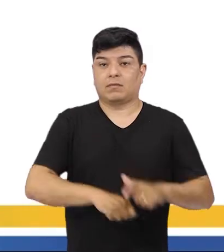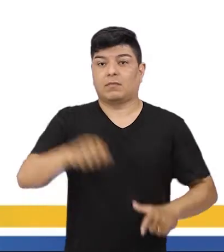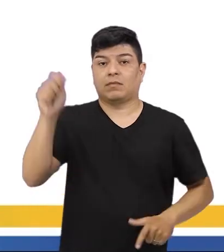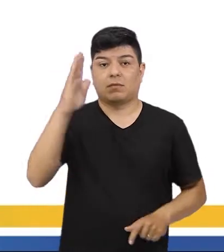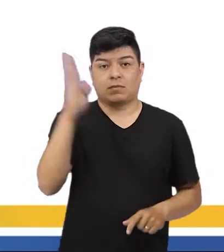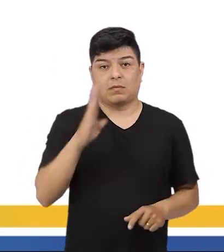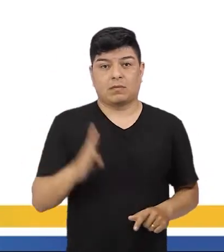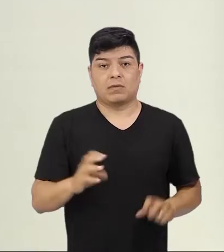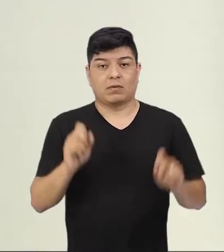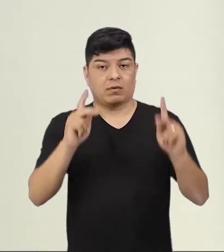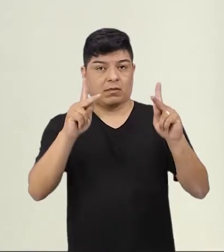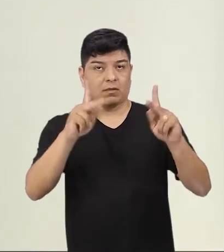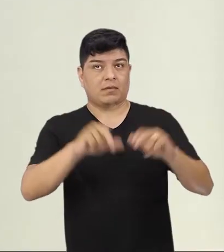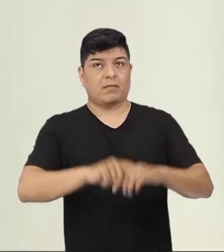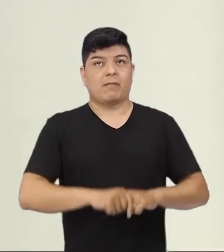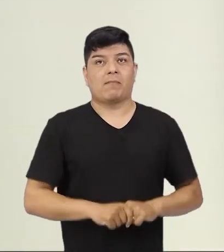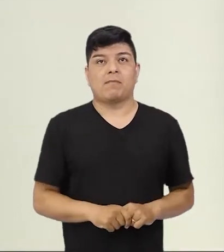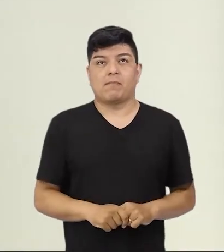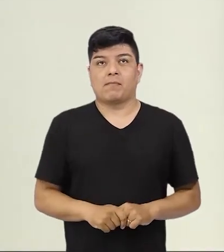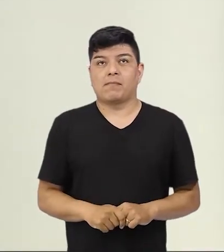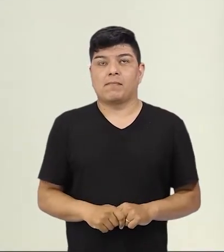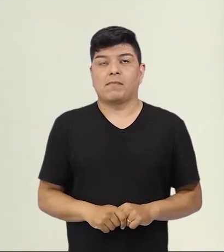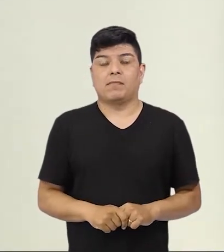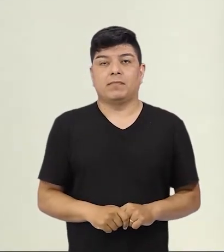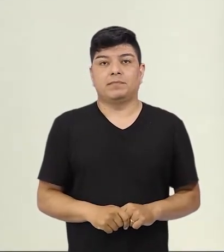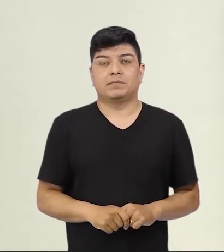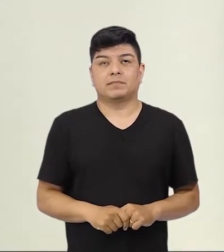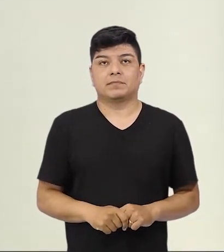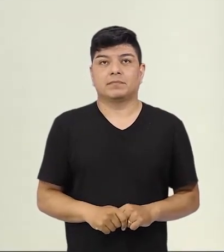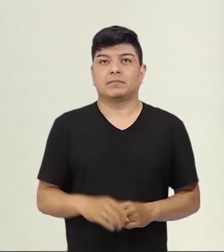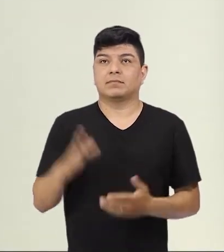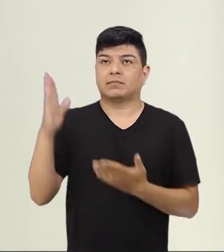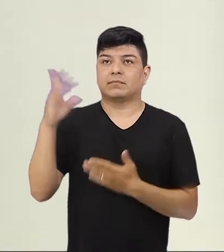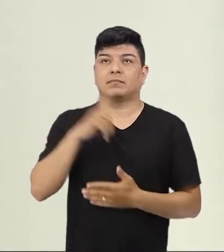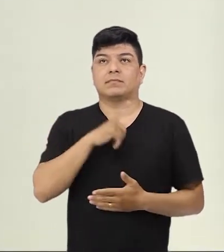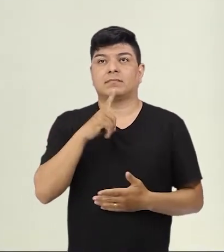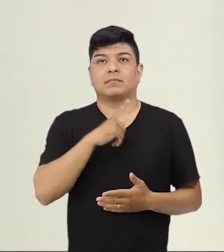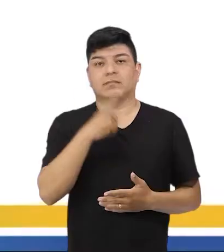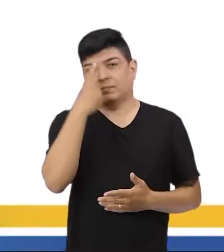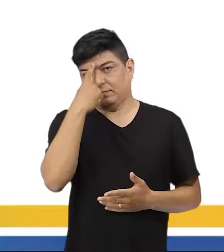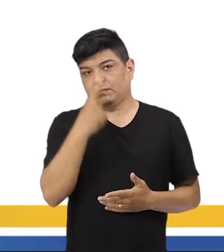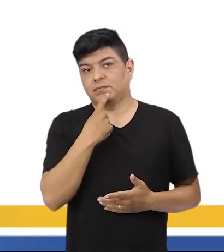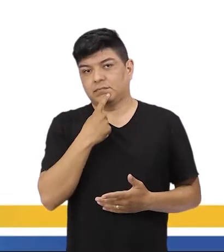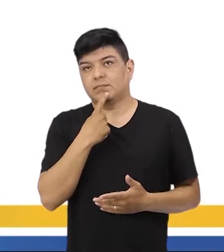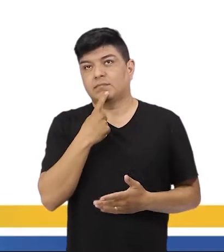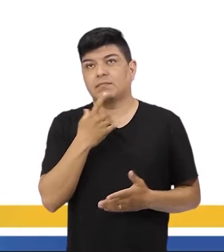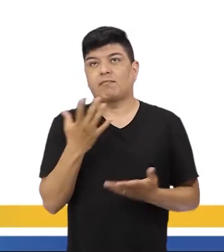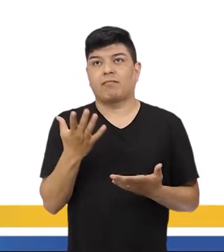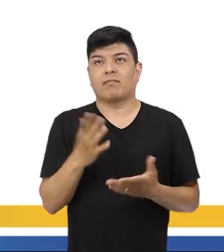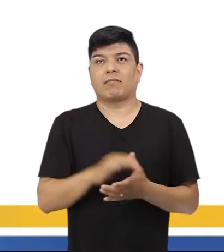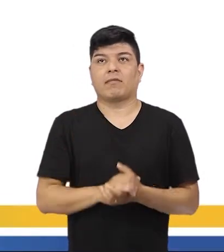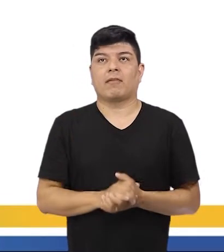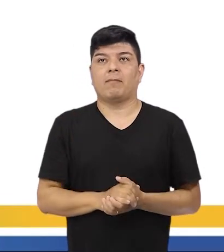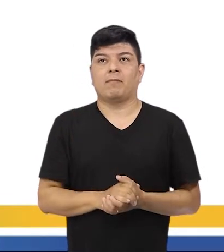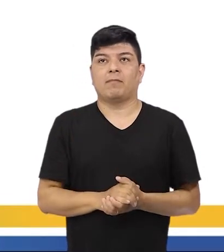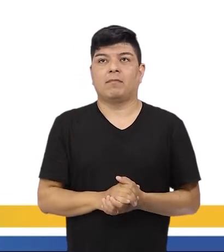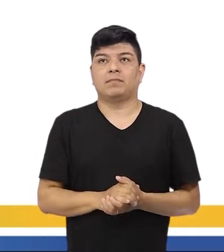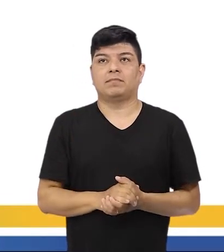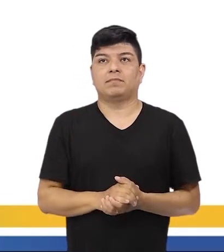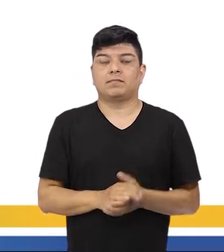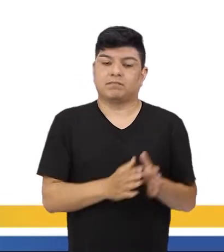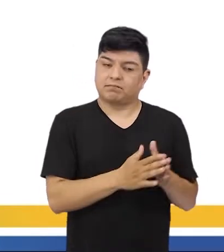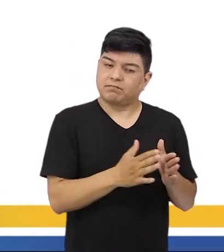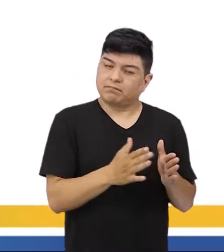república no Brasil. Vamos lá? Então, aqui nós temos uma imagem, uma alegoria, então,